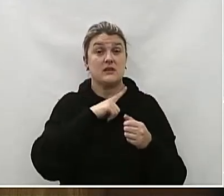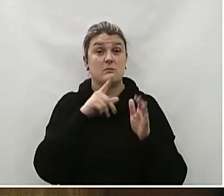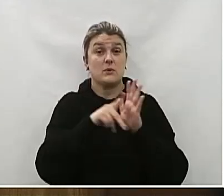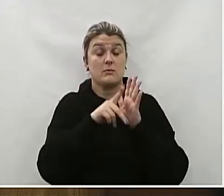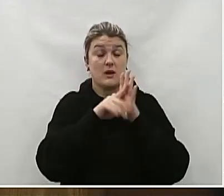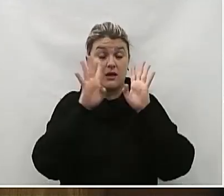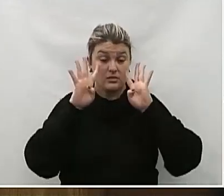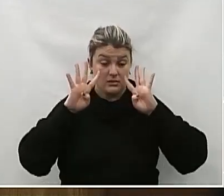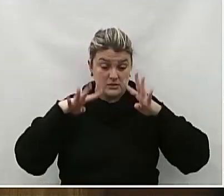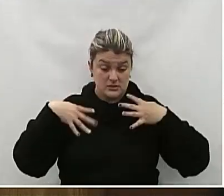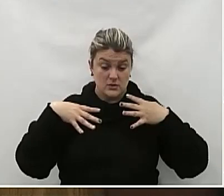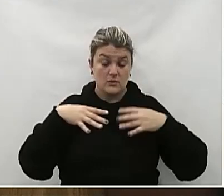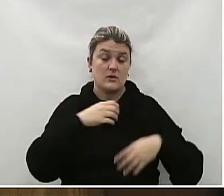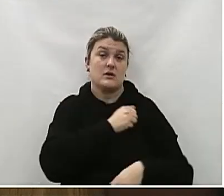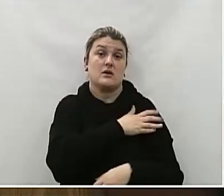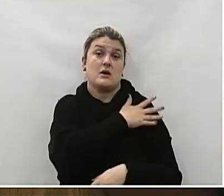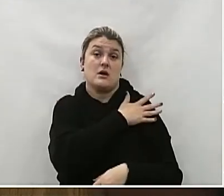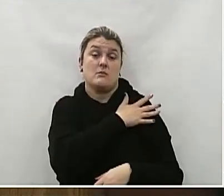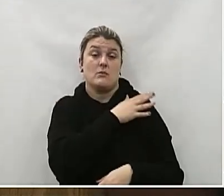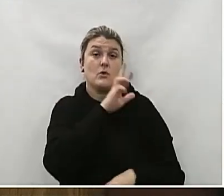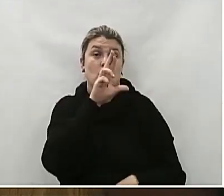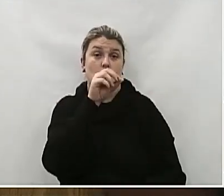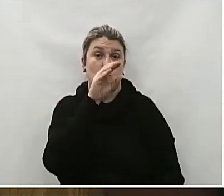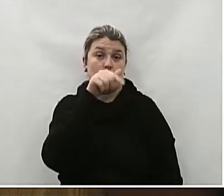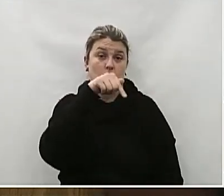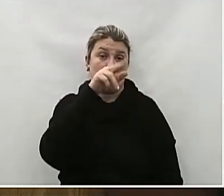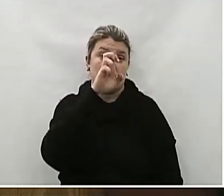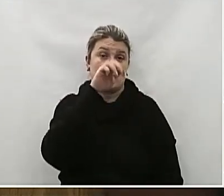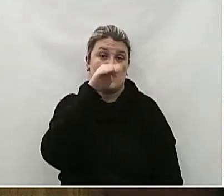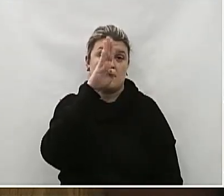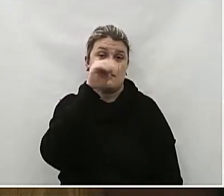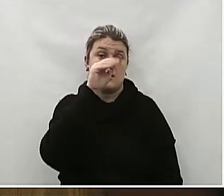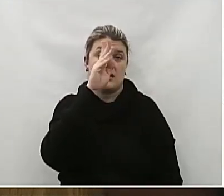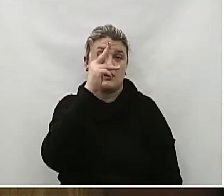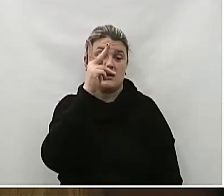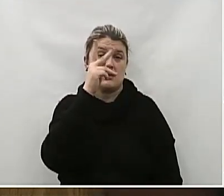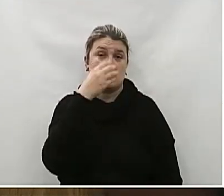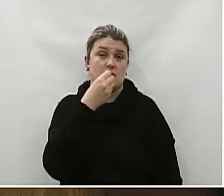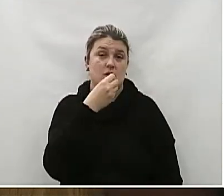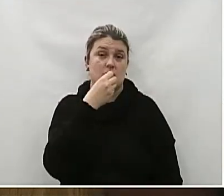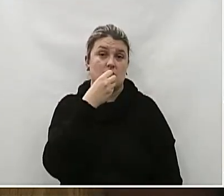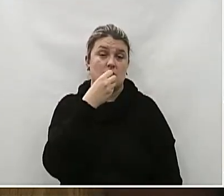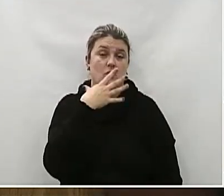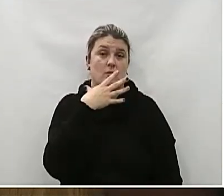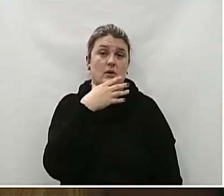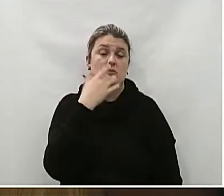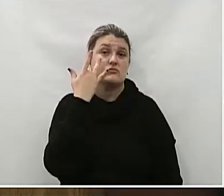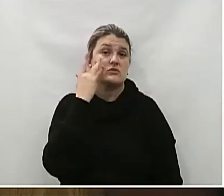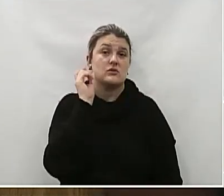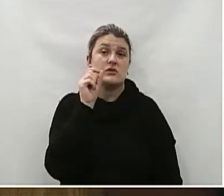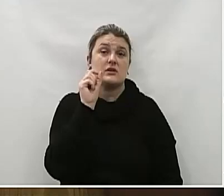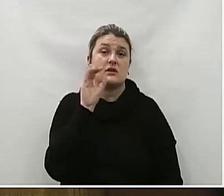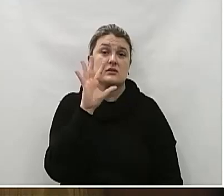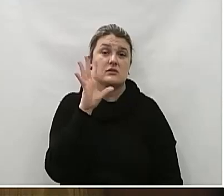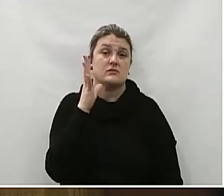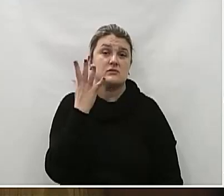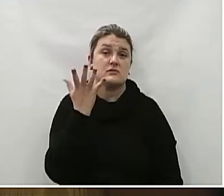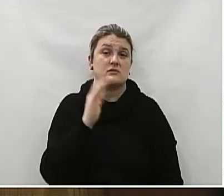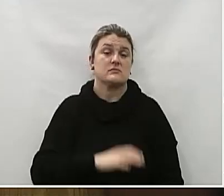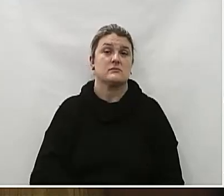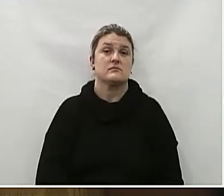Christian Hockenbach Cabo Júlio Emerson Steger Cabo José Givanildo Garcia